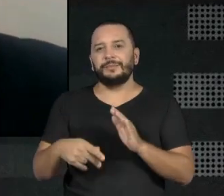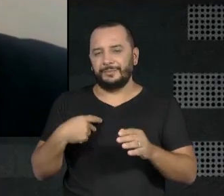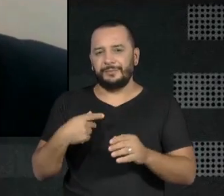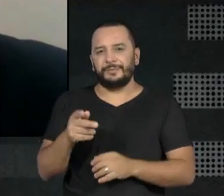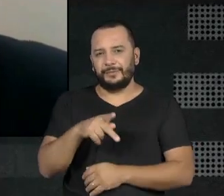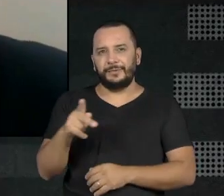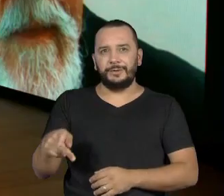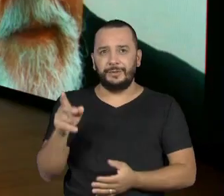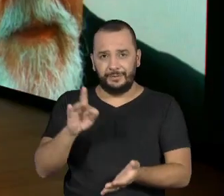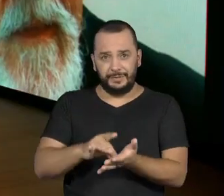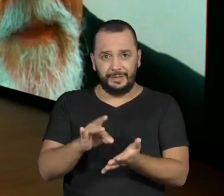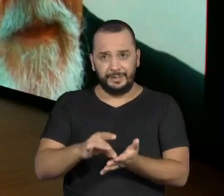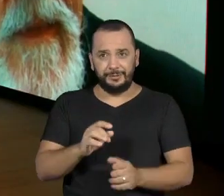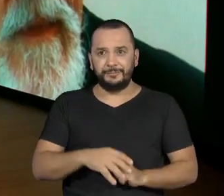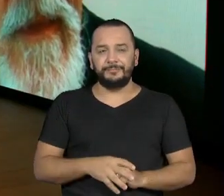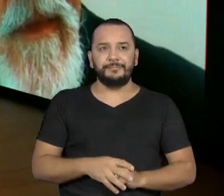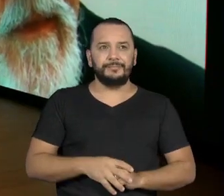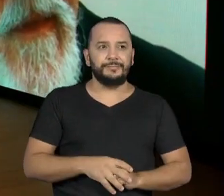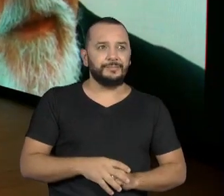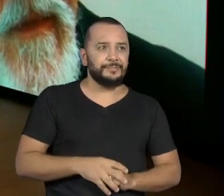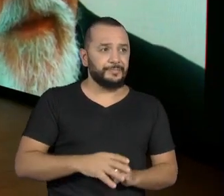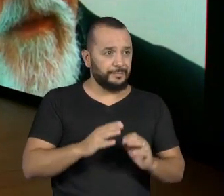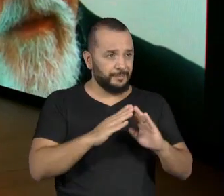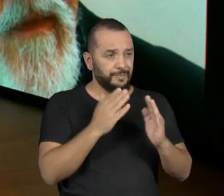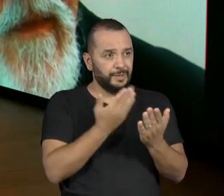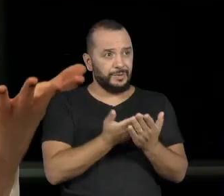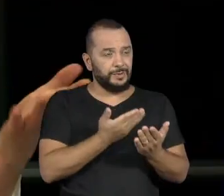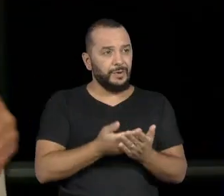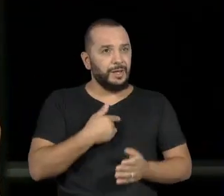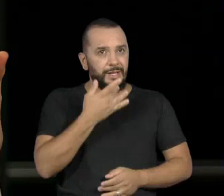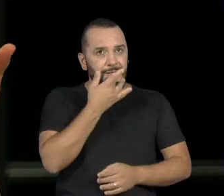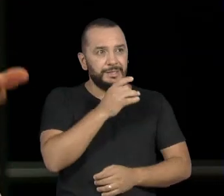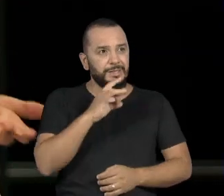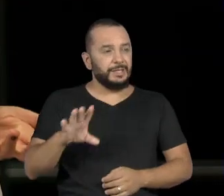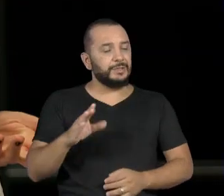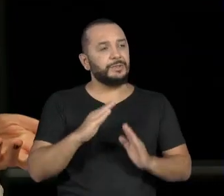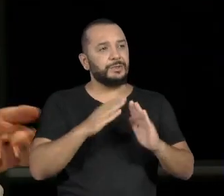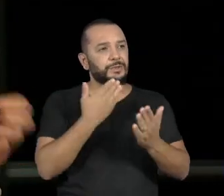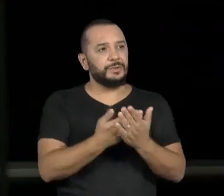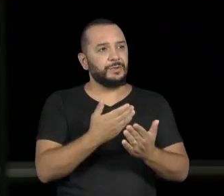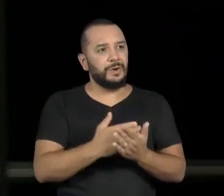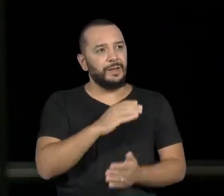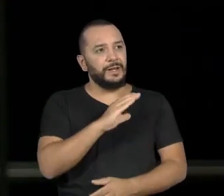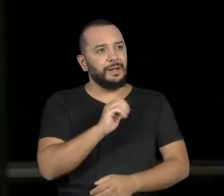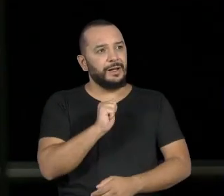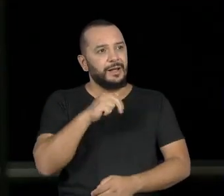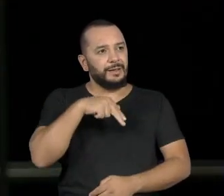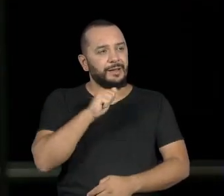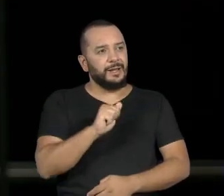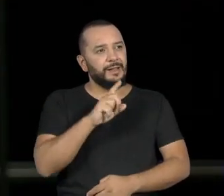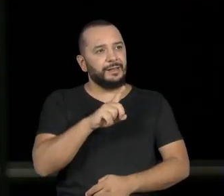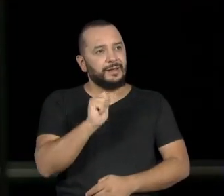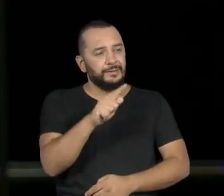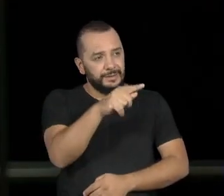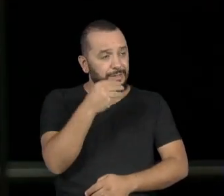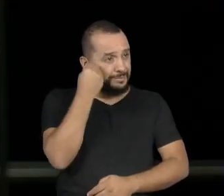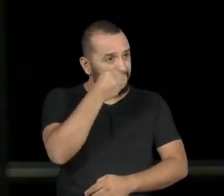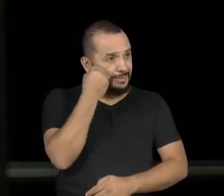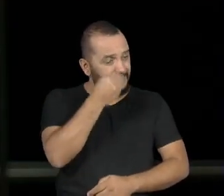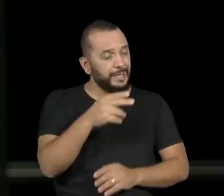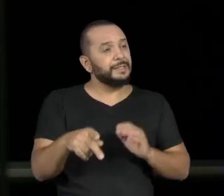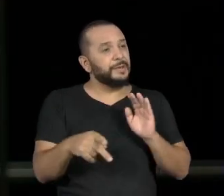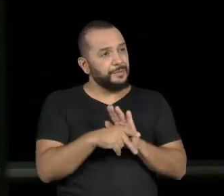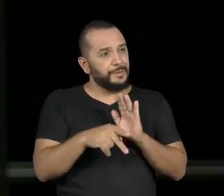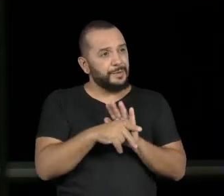Verdade, né? E foi nesse colégio, em Santos, no Colégio Canadá, que você teve a sua primeira experiência artística, né? Em Plouft, o